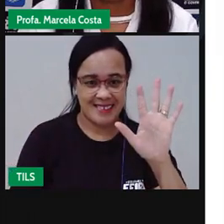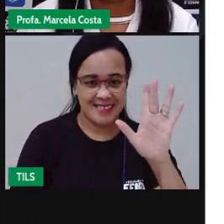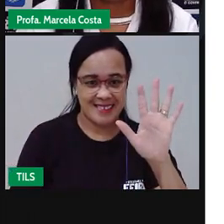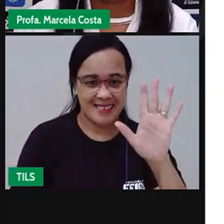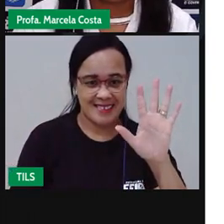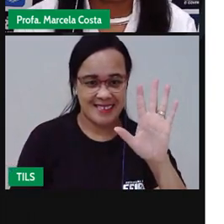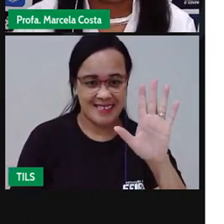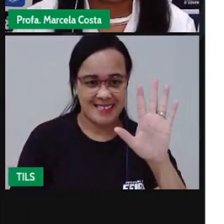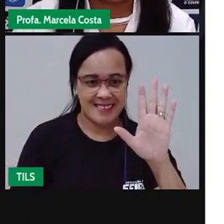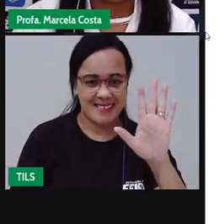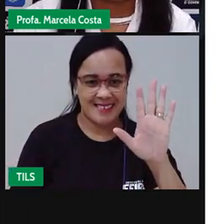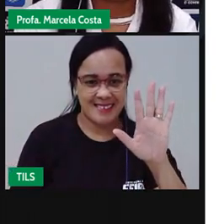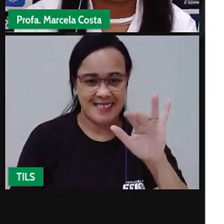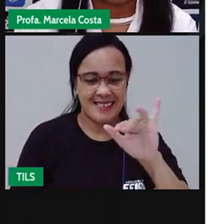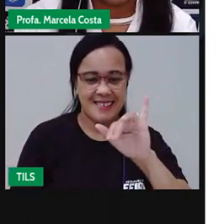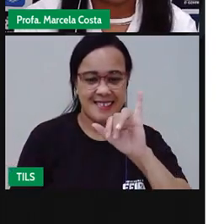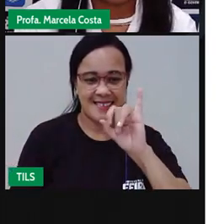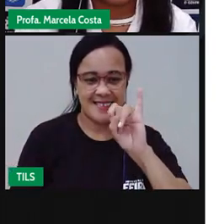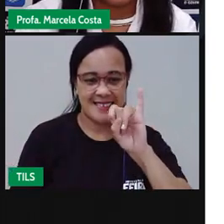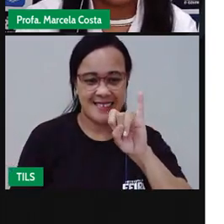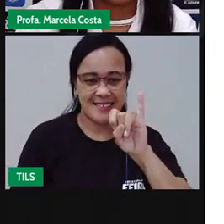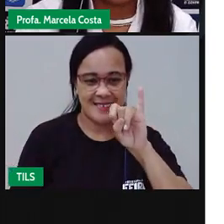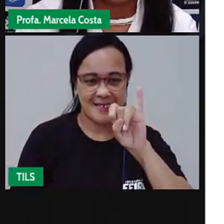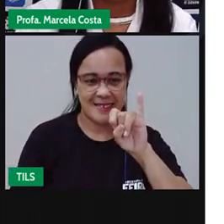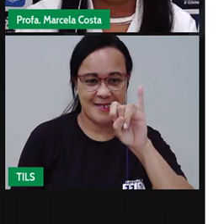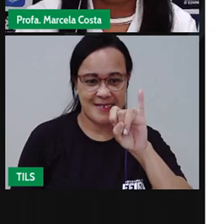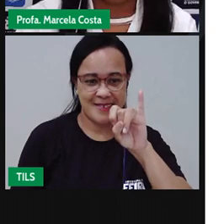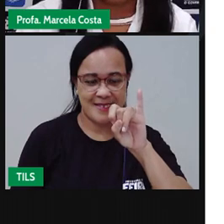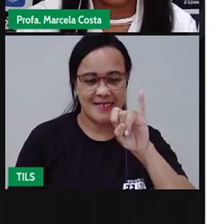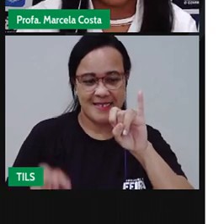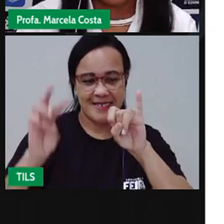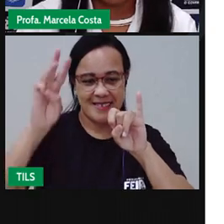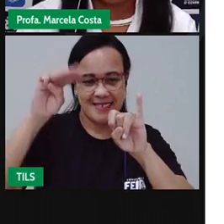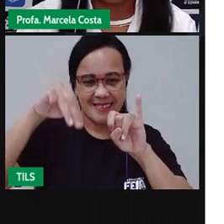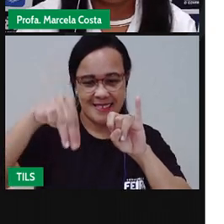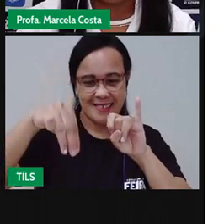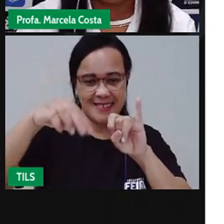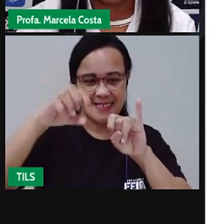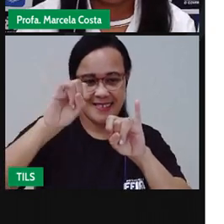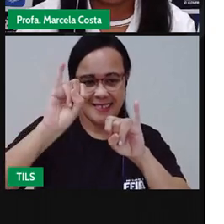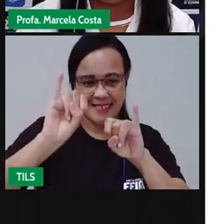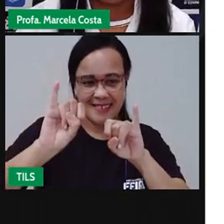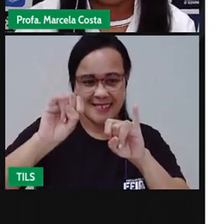Então, esse aqui é o dedo mindinho.